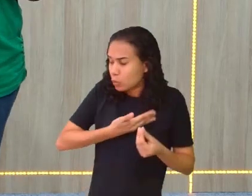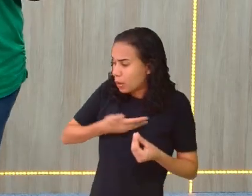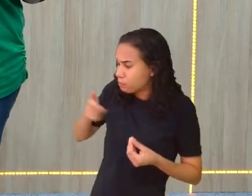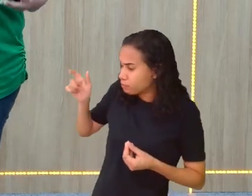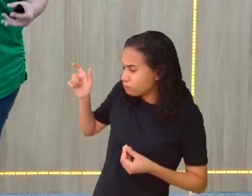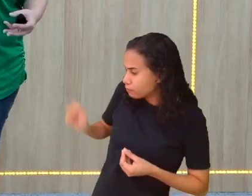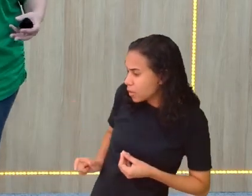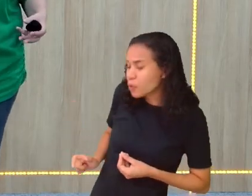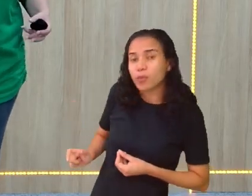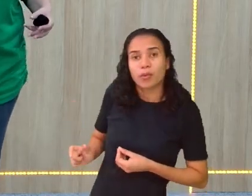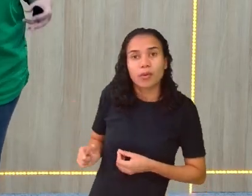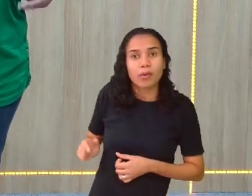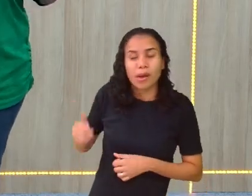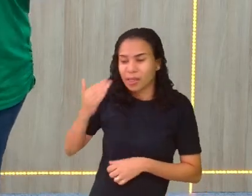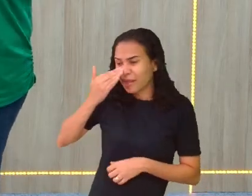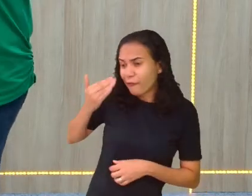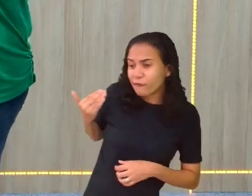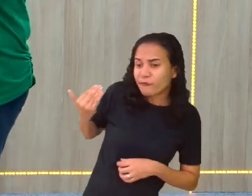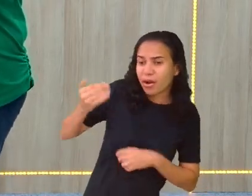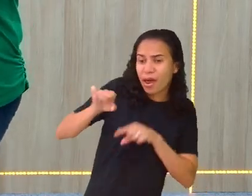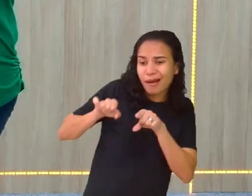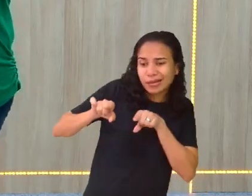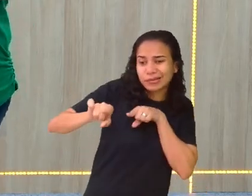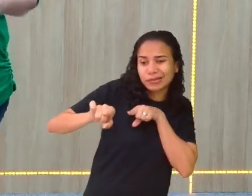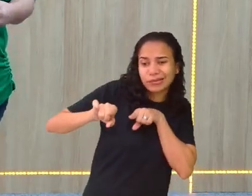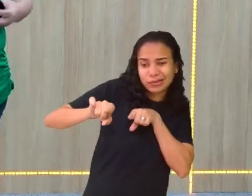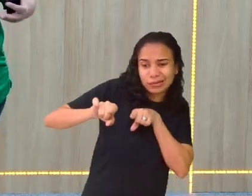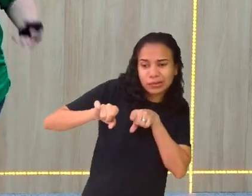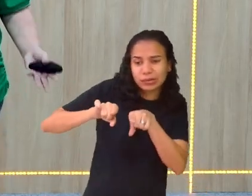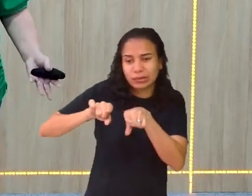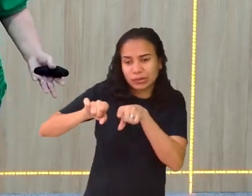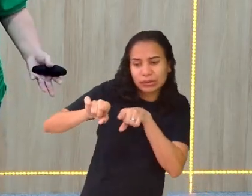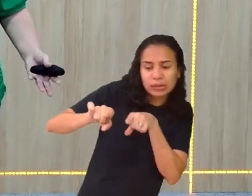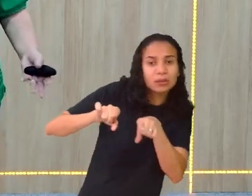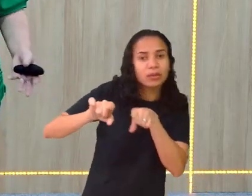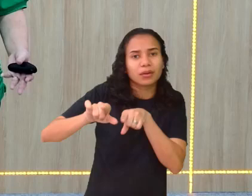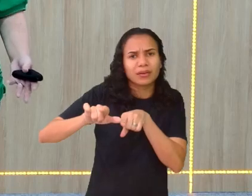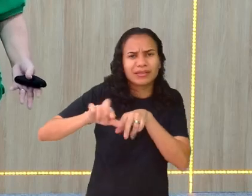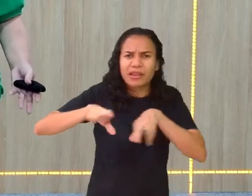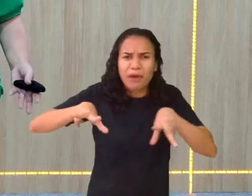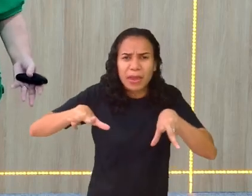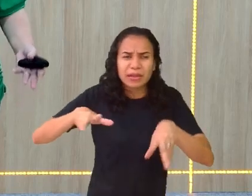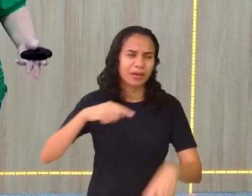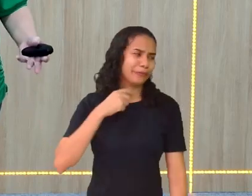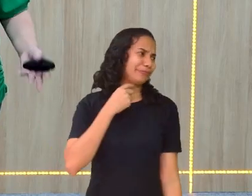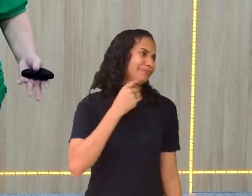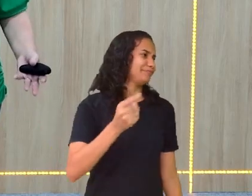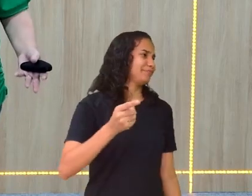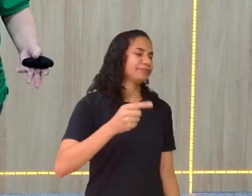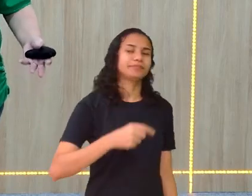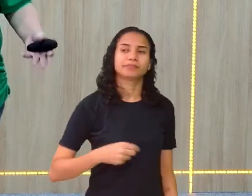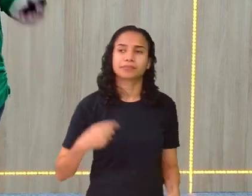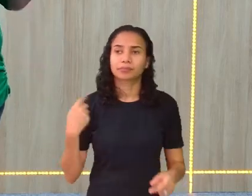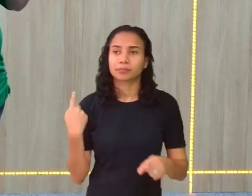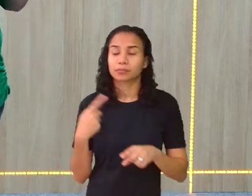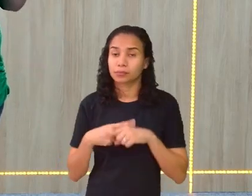está mais na frente, mas você está mais rápido, tem diferença? Não, não tem.